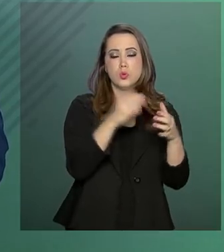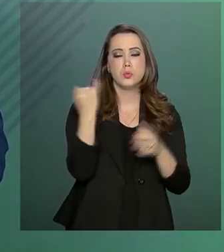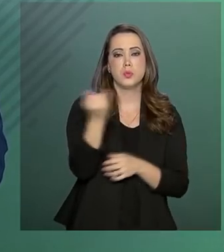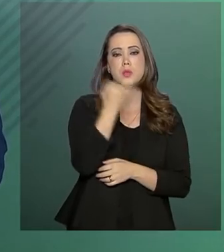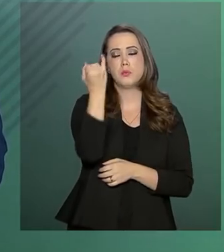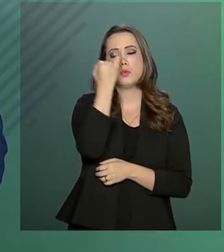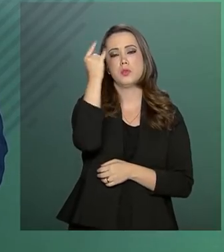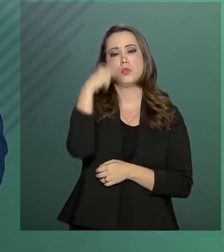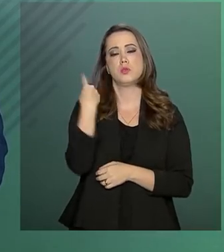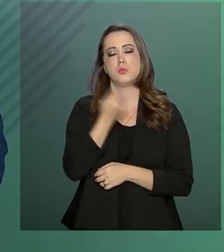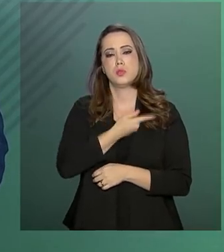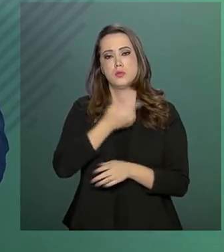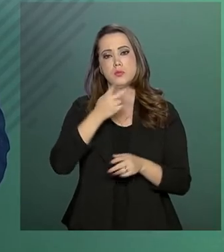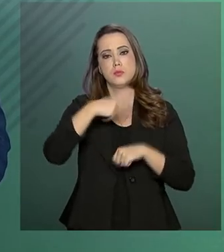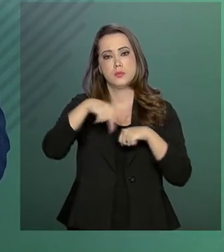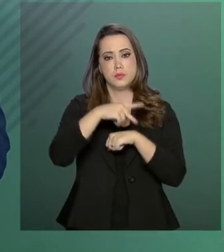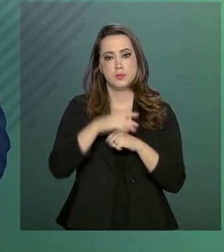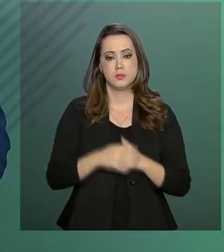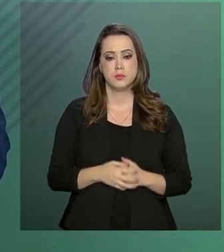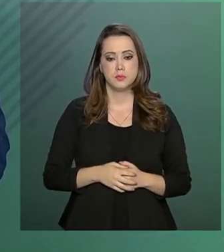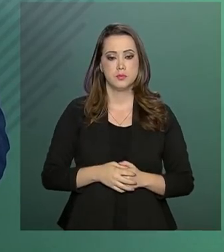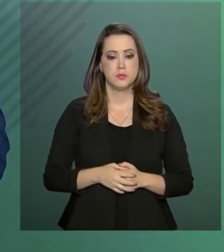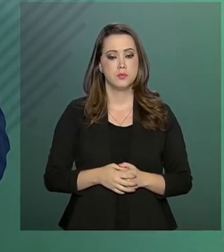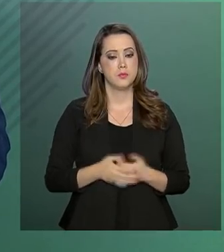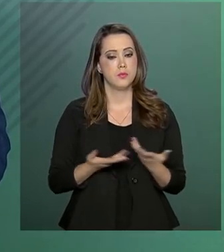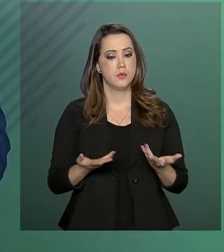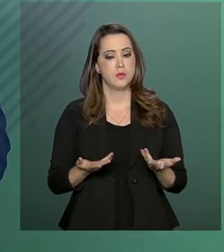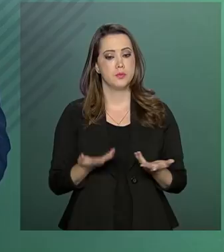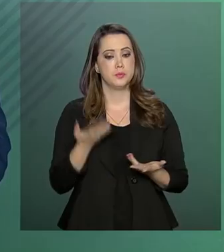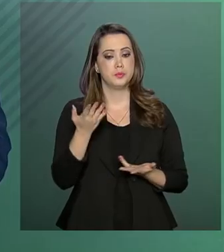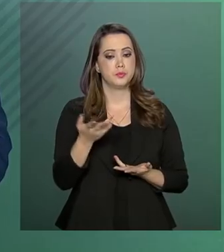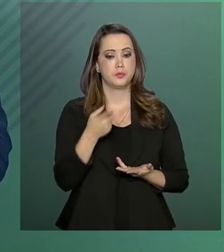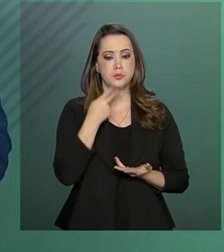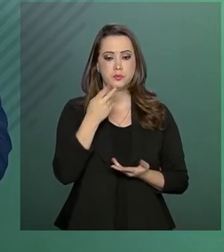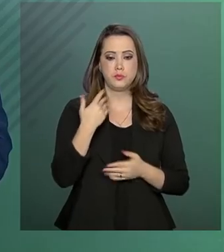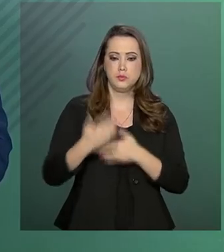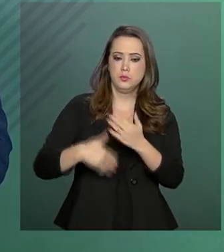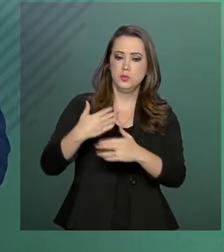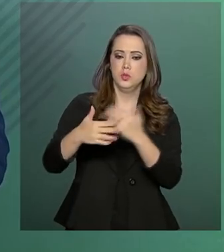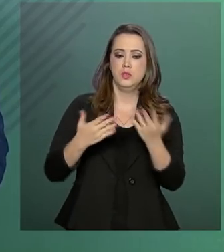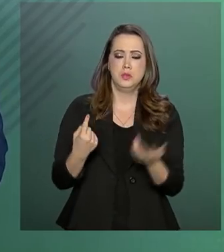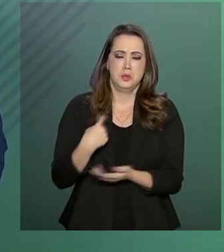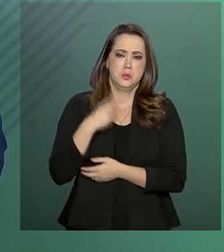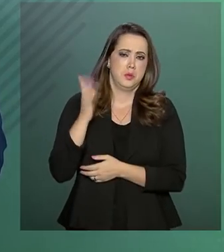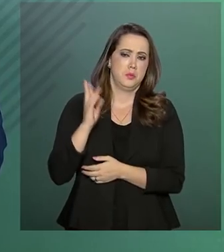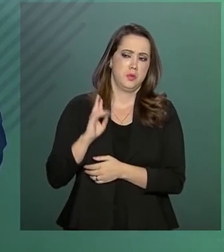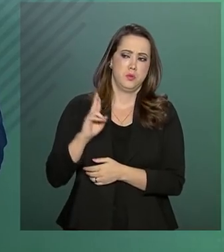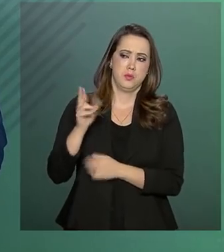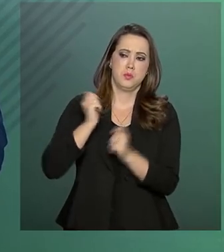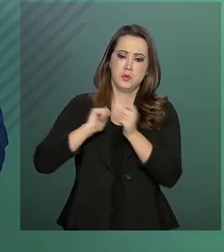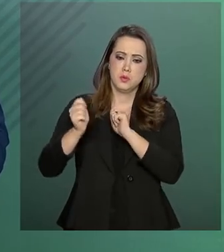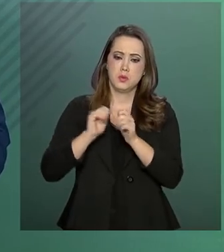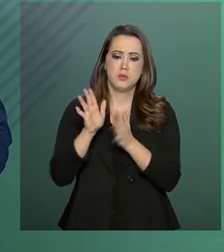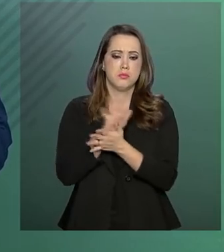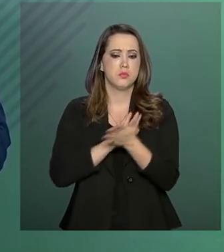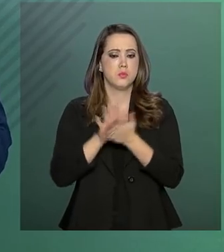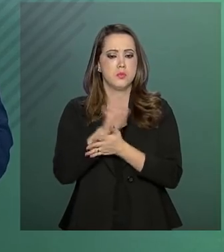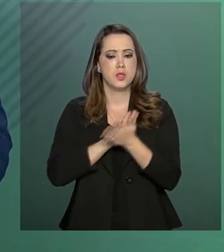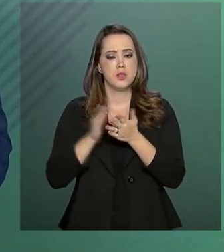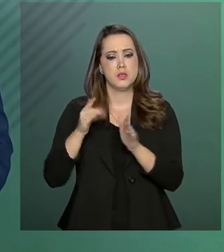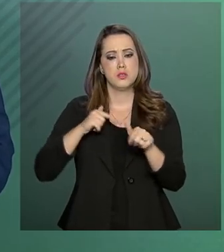fundamental para o nosso país. Ele não avançou para mim, como porta-voz, nenhuma